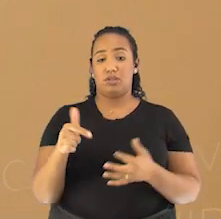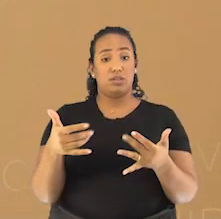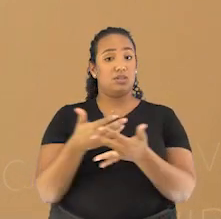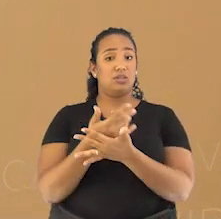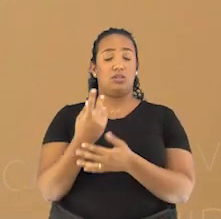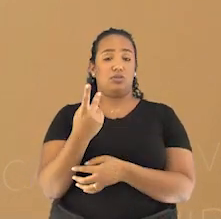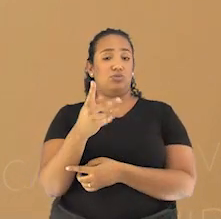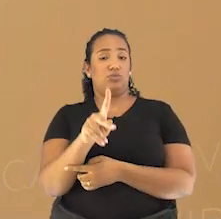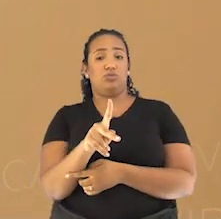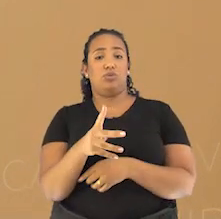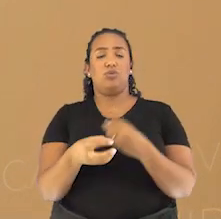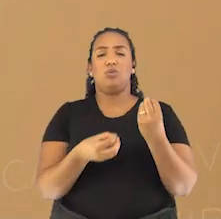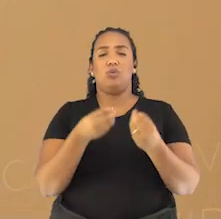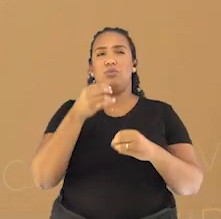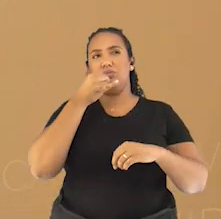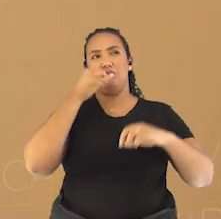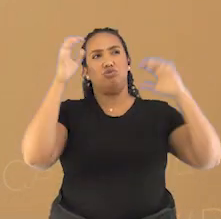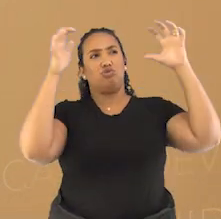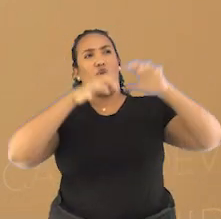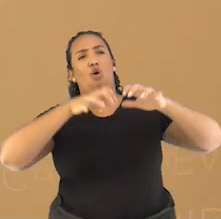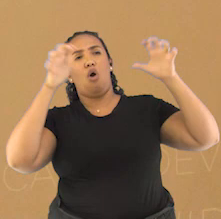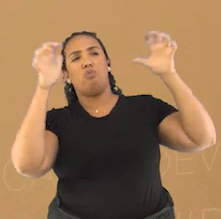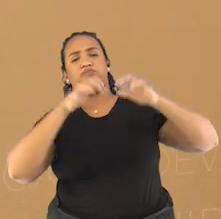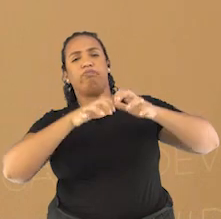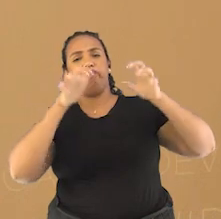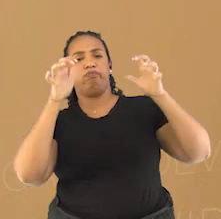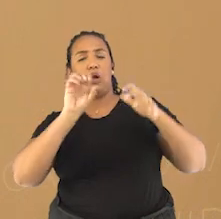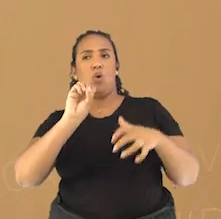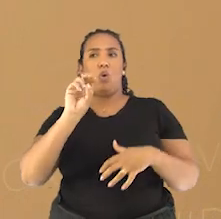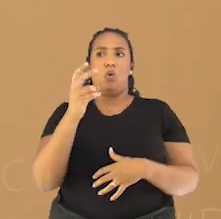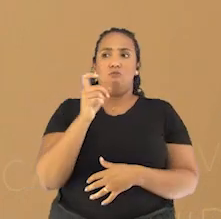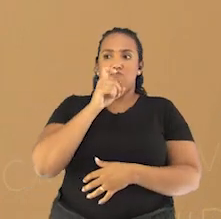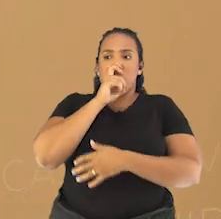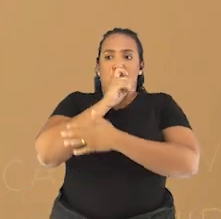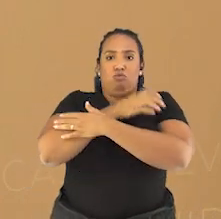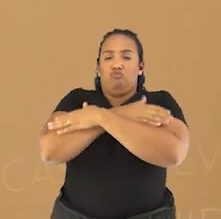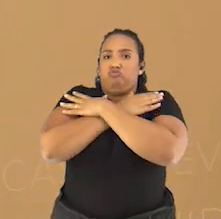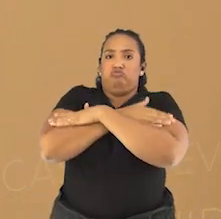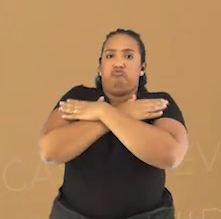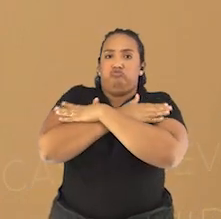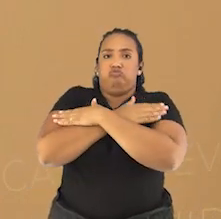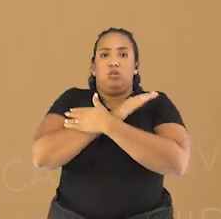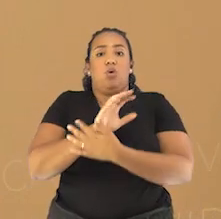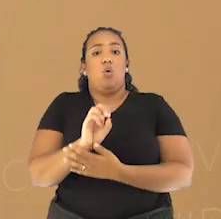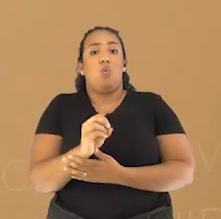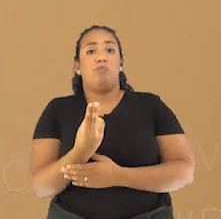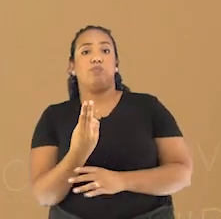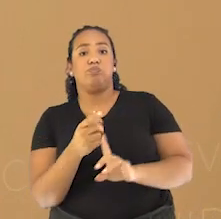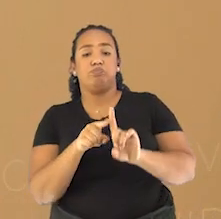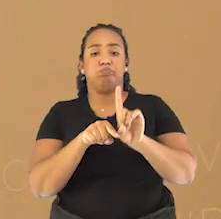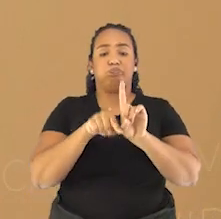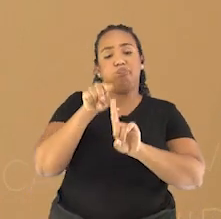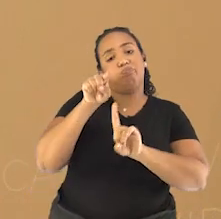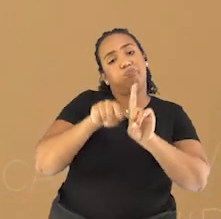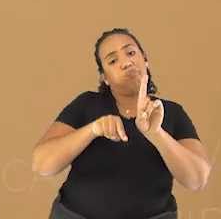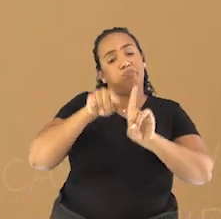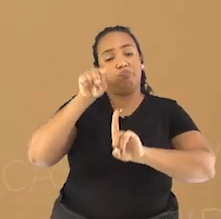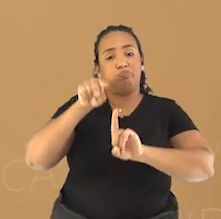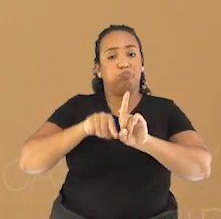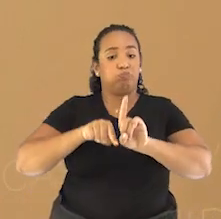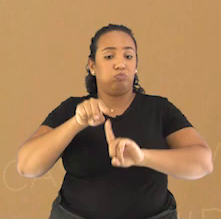sua cidade? Chove muito? Faz muito frio constantemente ou as temperaturas variam?